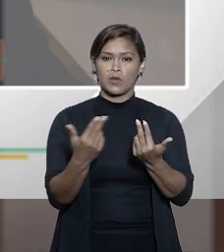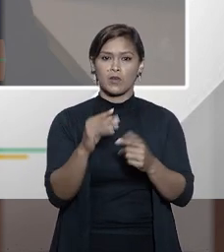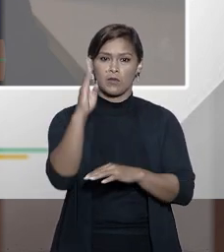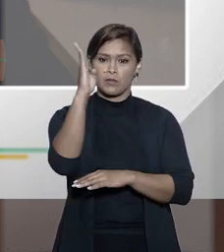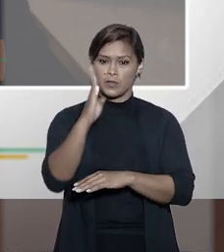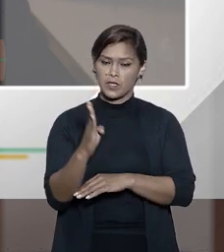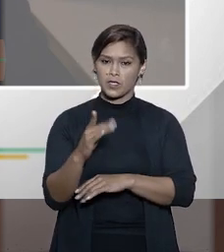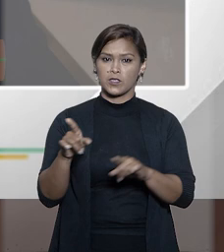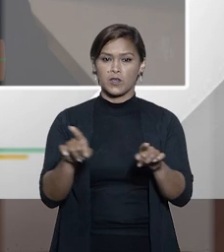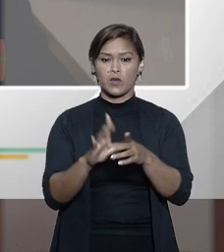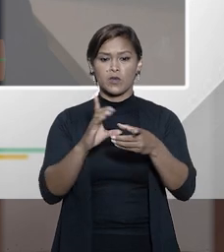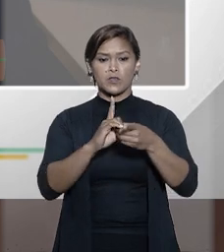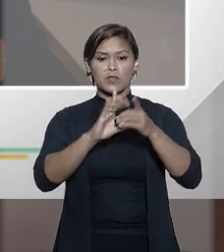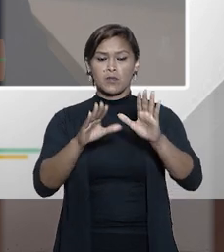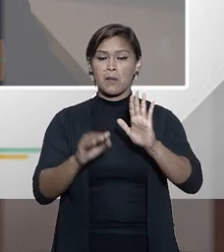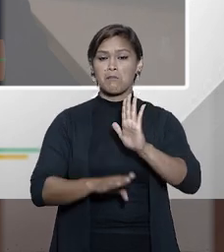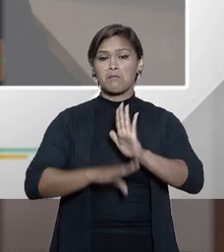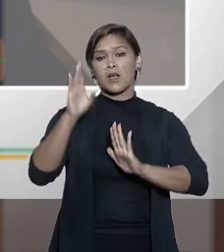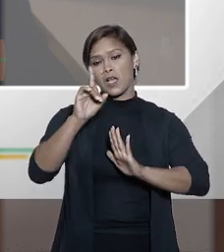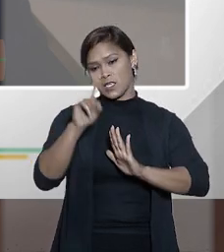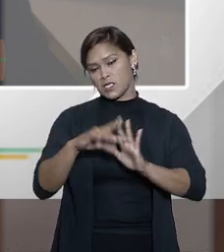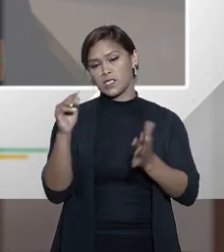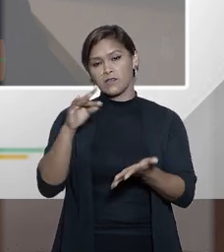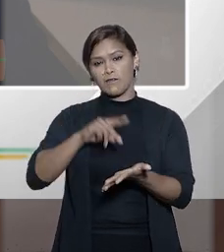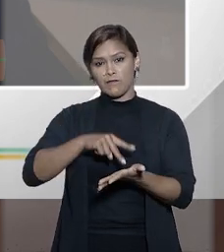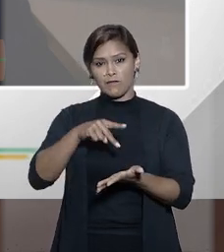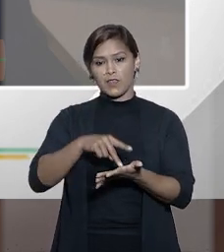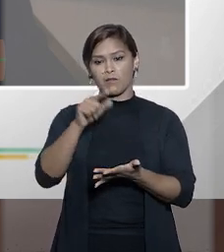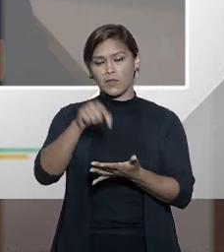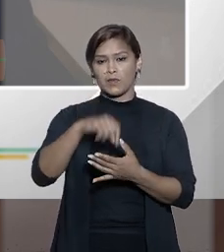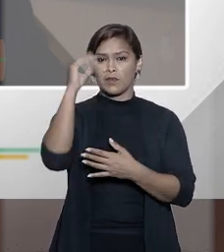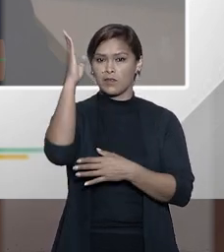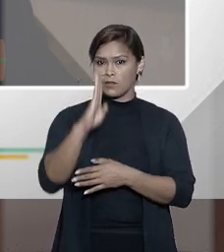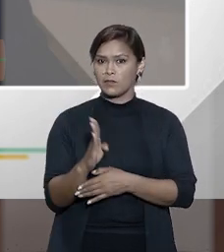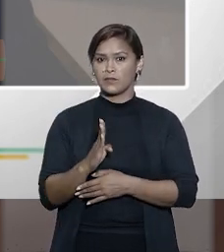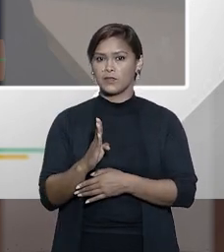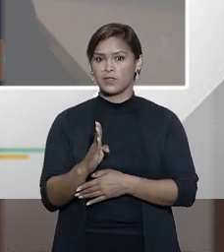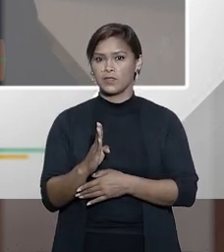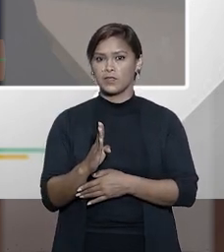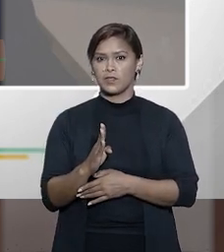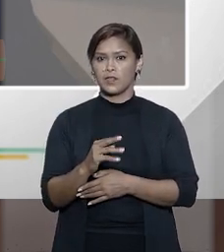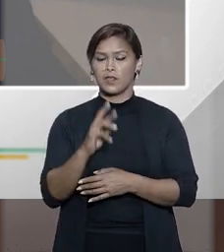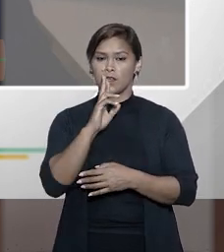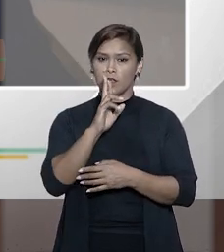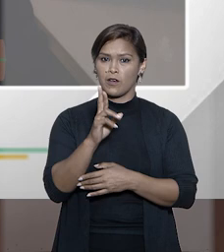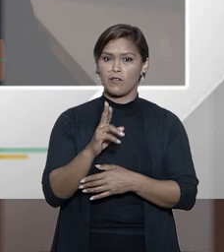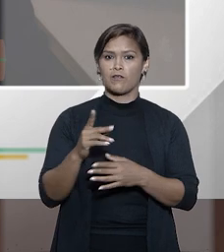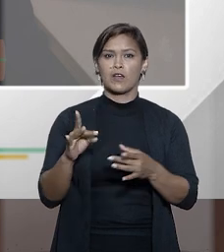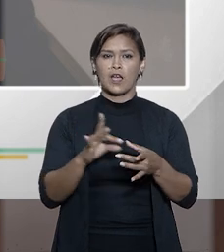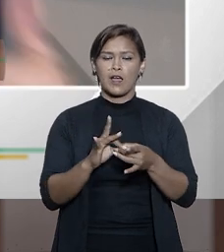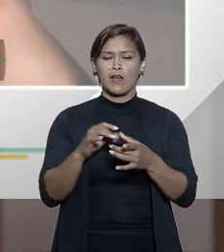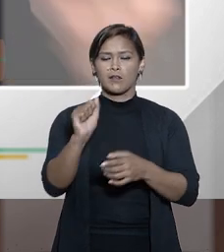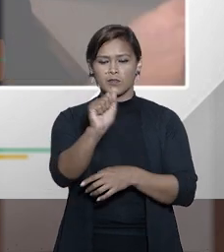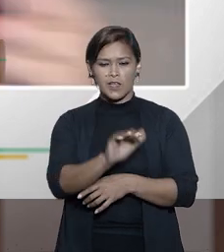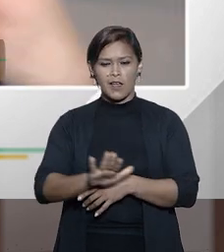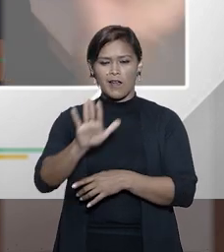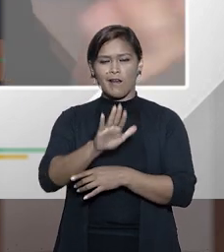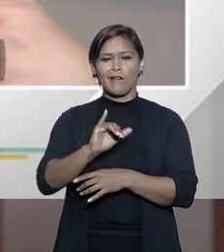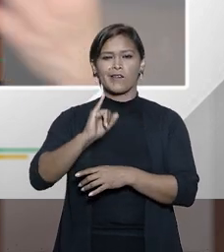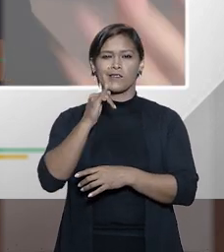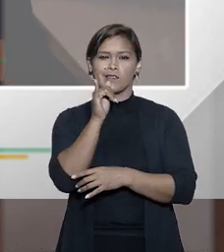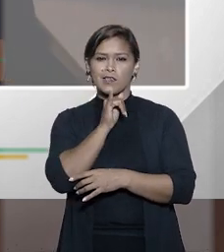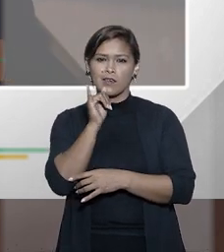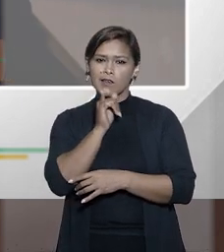Brasil ou que são democracias ainda mais sólidas do que a democracia brasileira e eu me refiro a democracias como as europeias, a